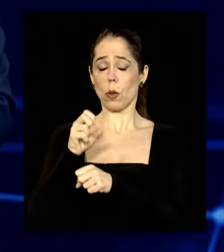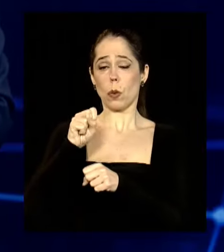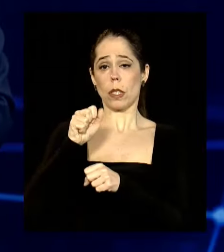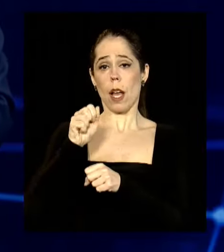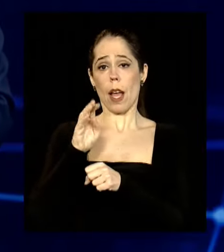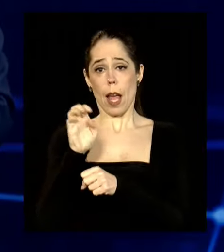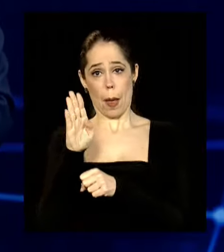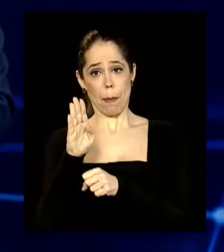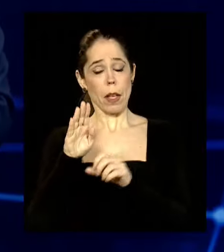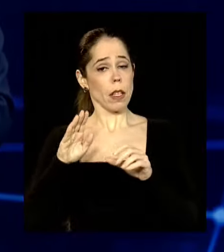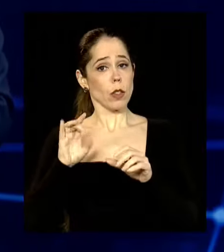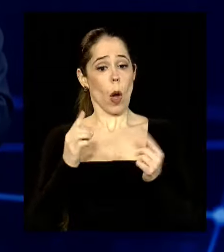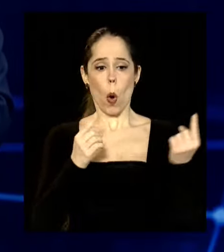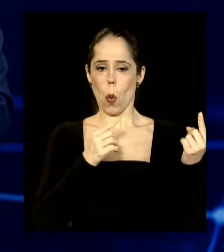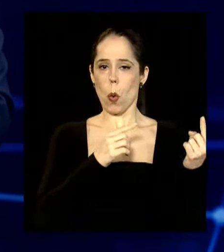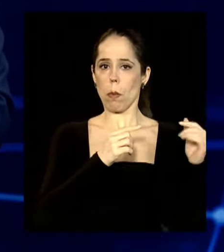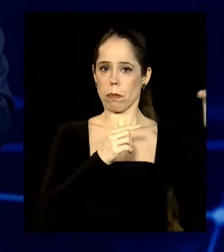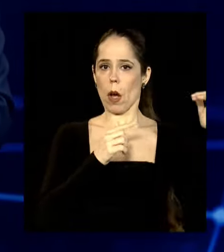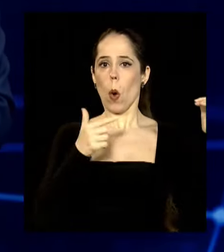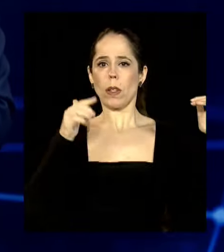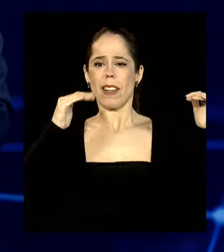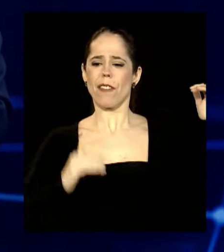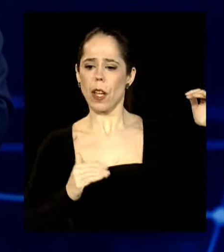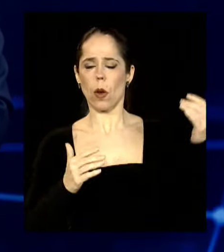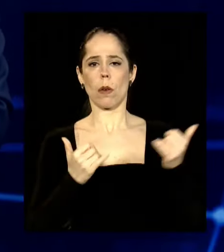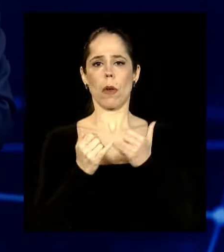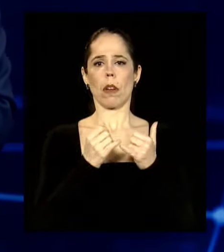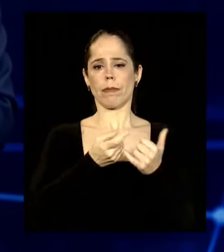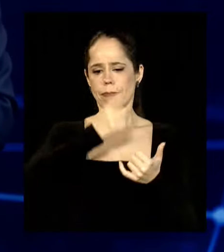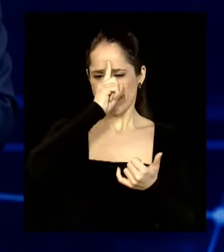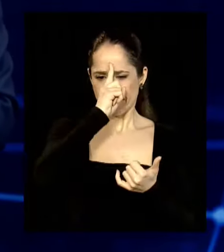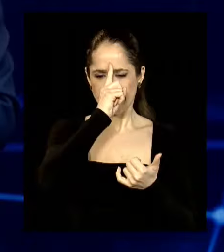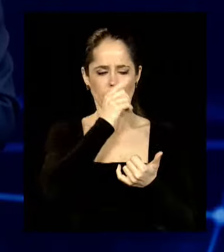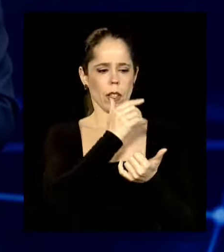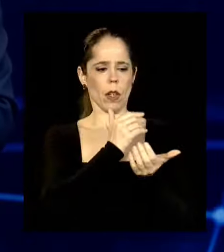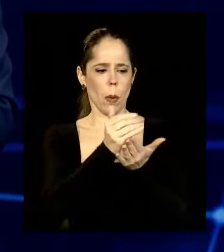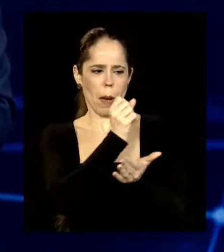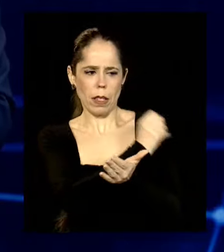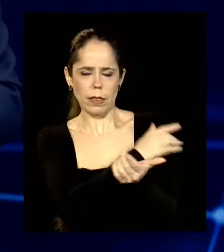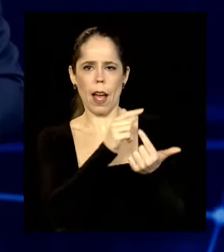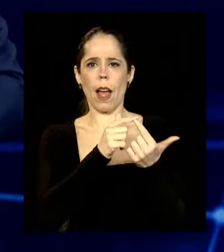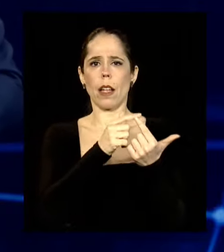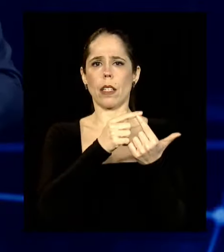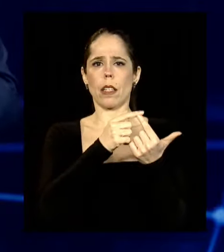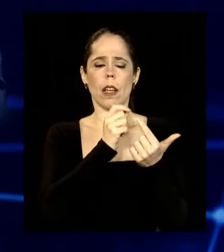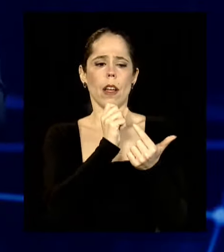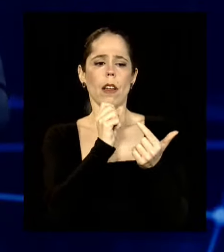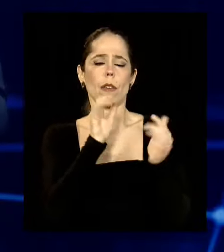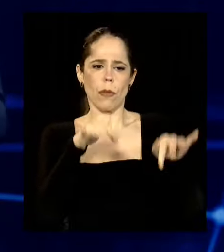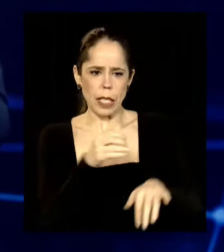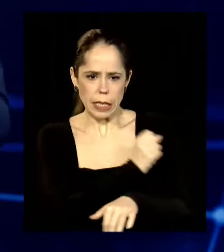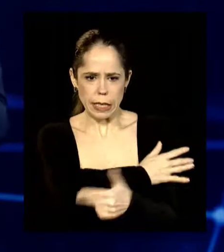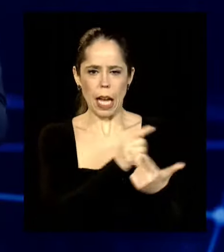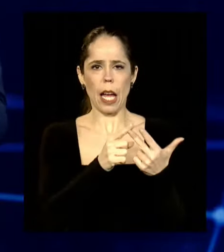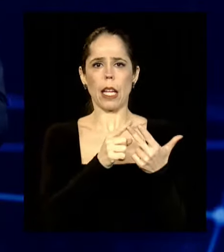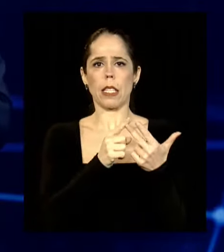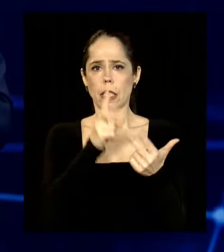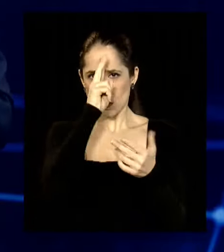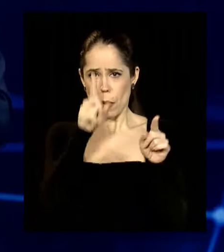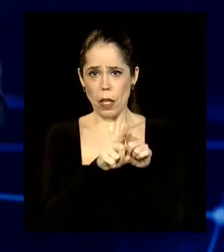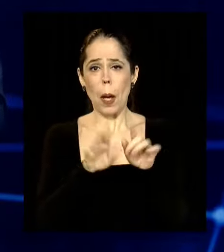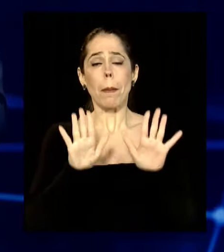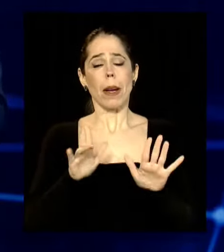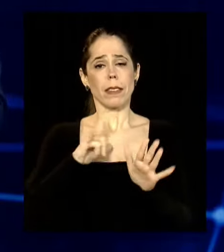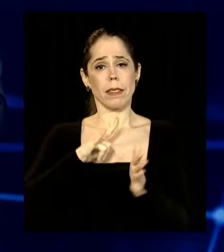uma, inferiores. Ensino fundamental nos iniciais, ensino fundamental nos anos finais e o ensino médio. Mas eu tenho um documento que, lamentavelmente,